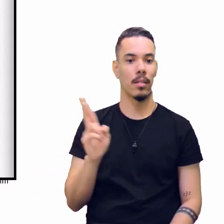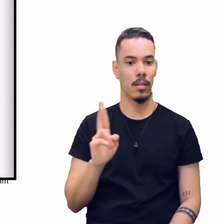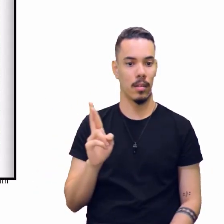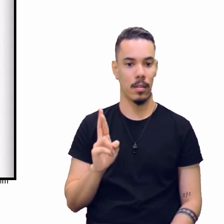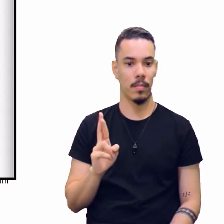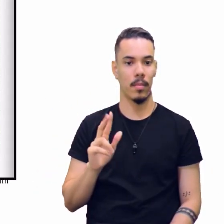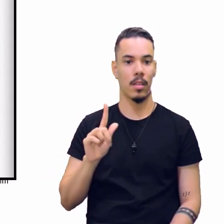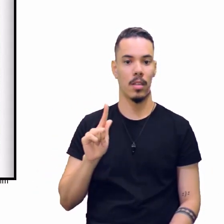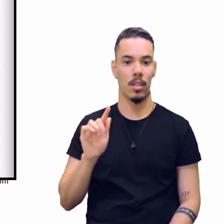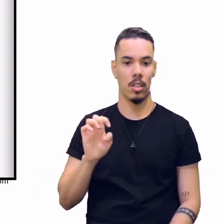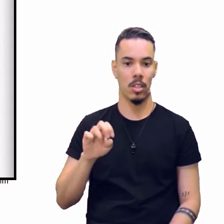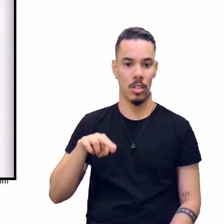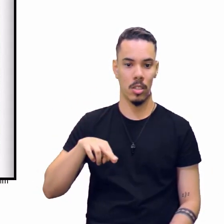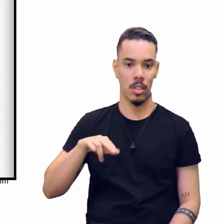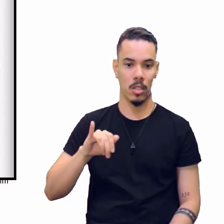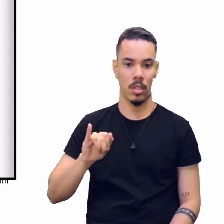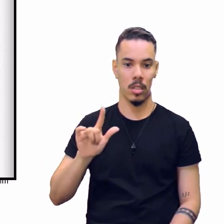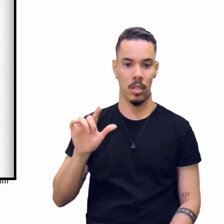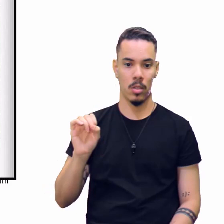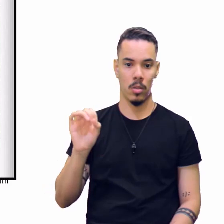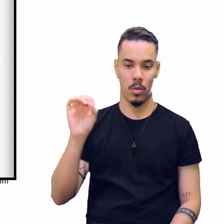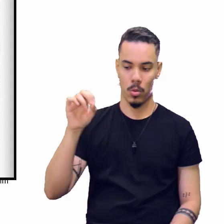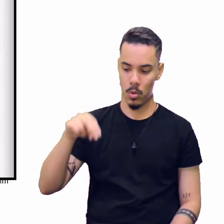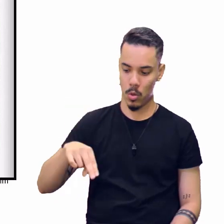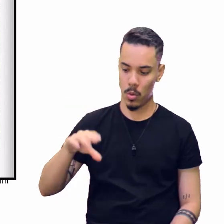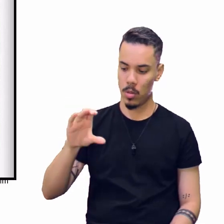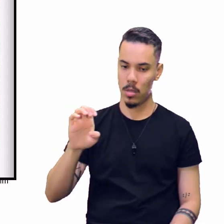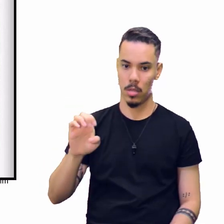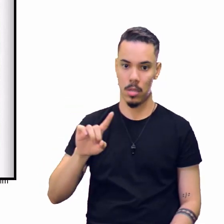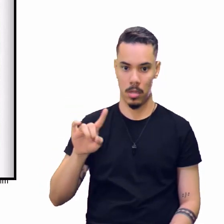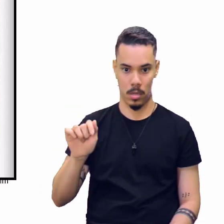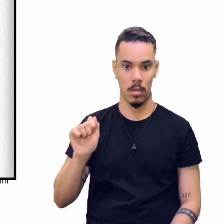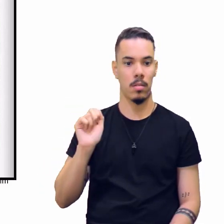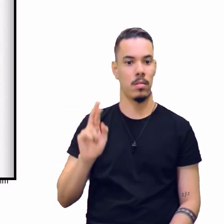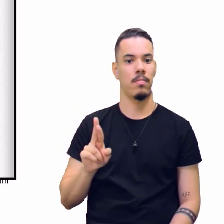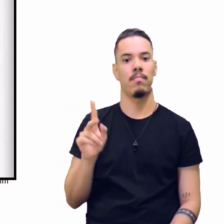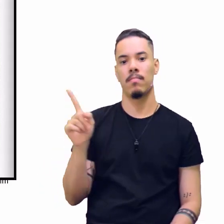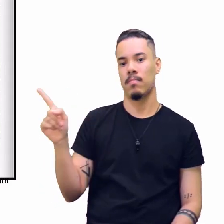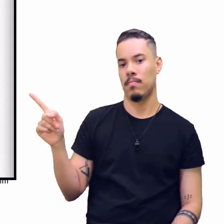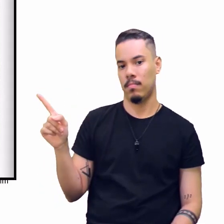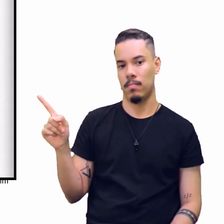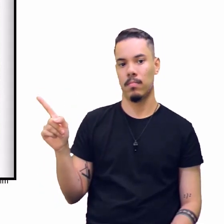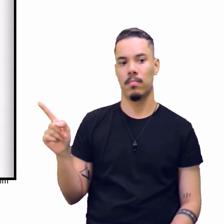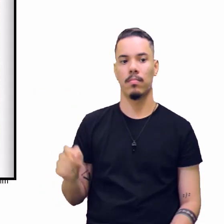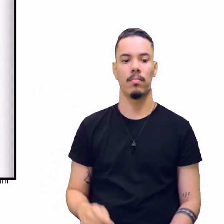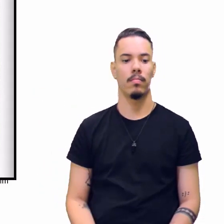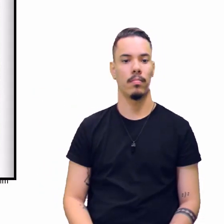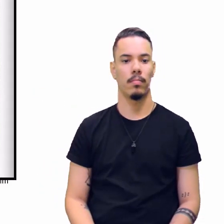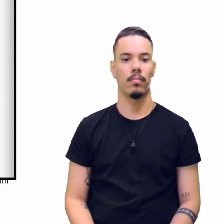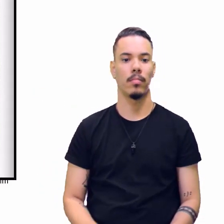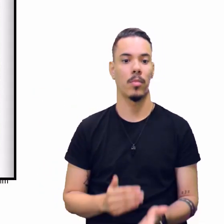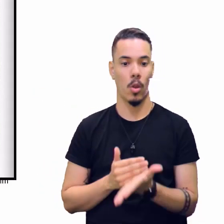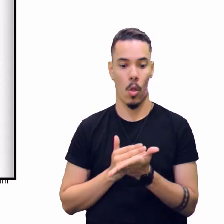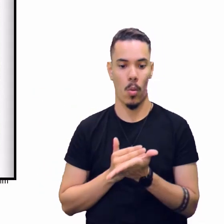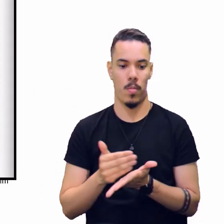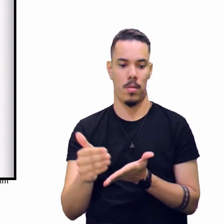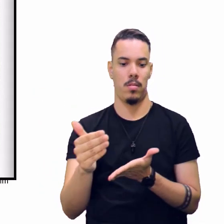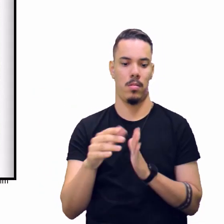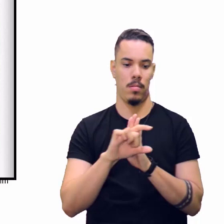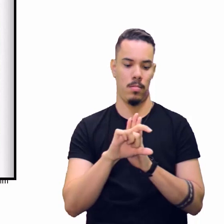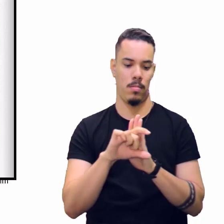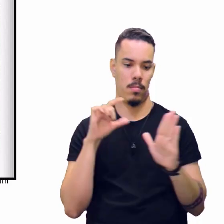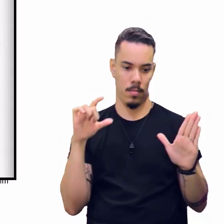Genilson César. Então, aqui, quando ele começa o primeiro parágrafo,